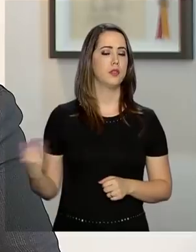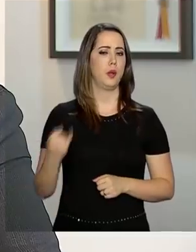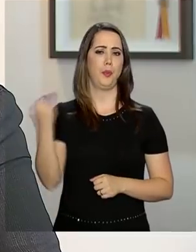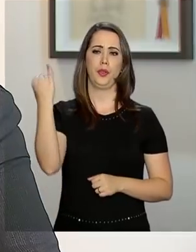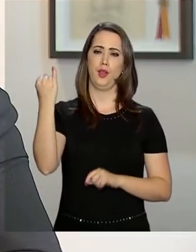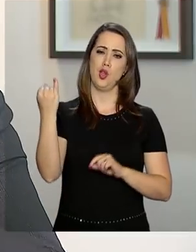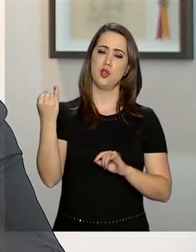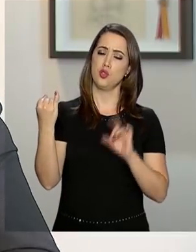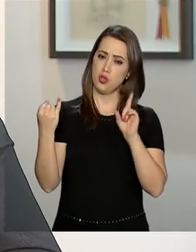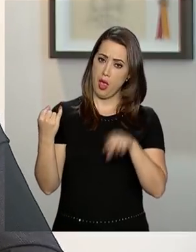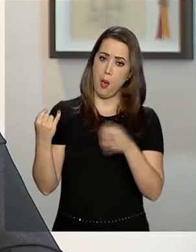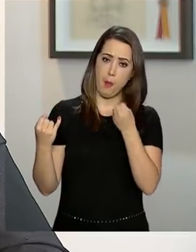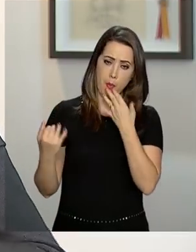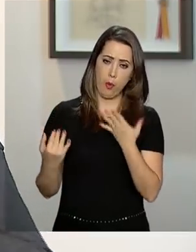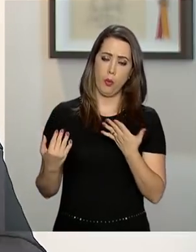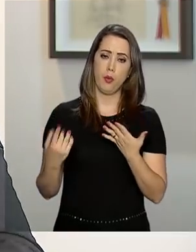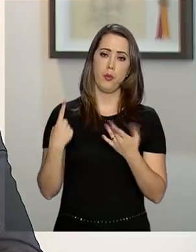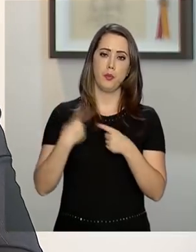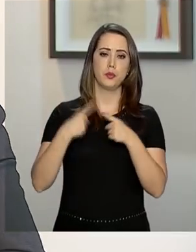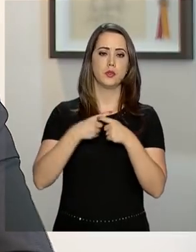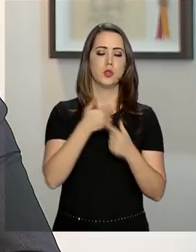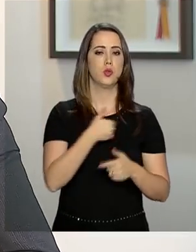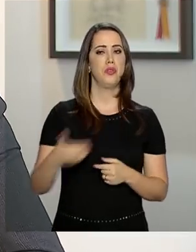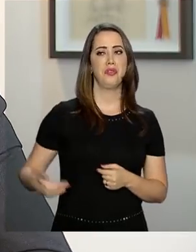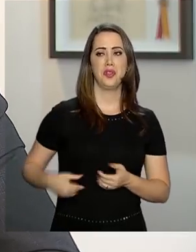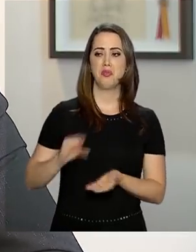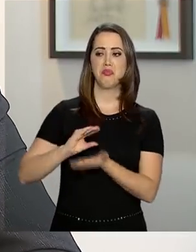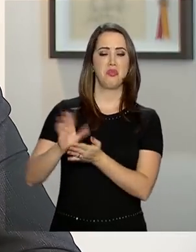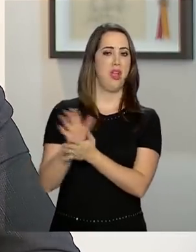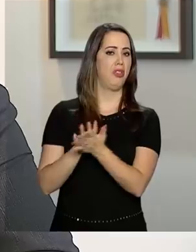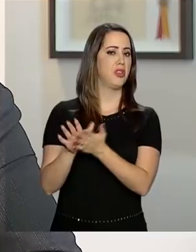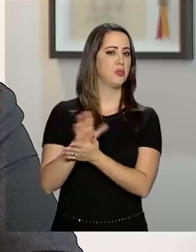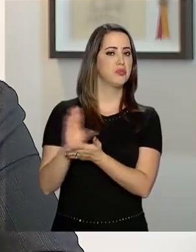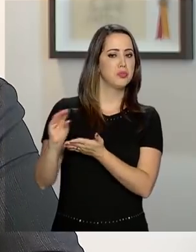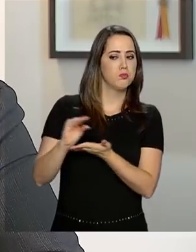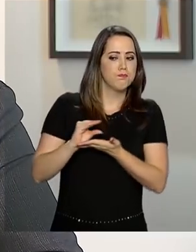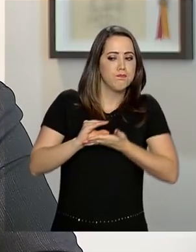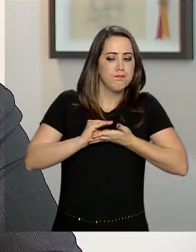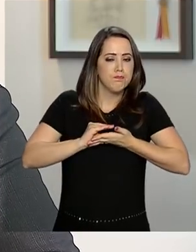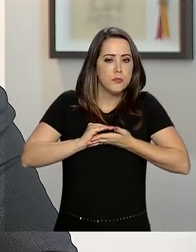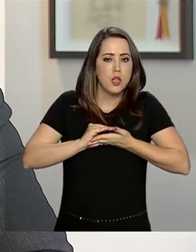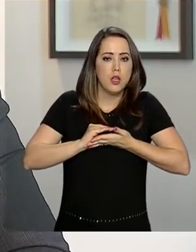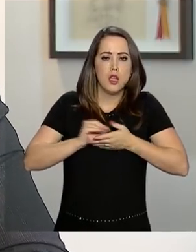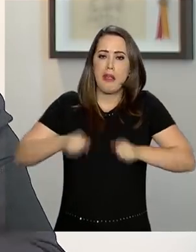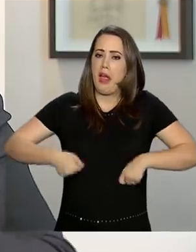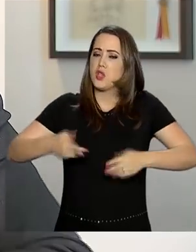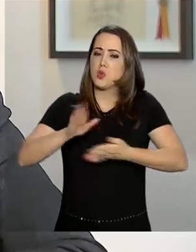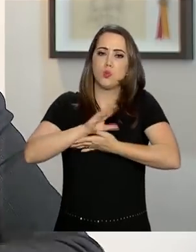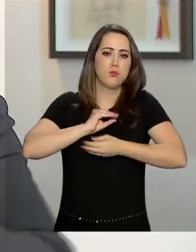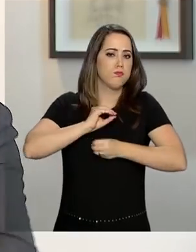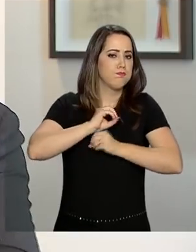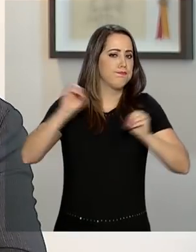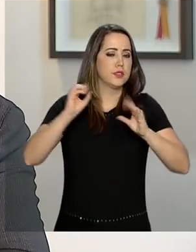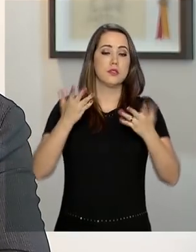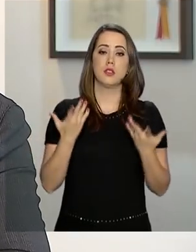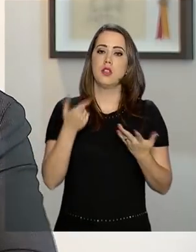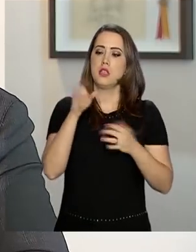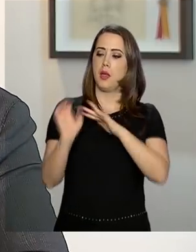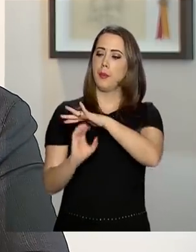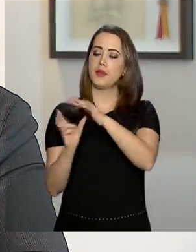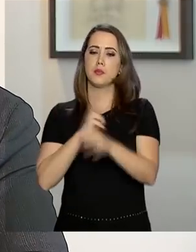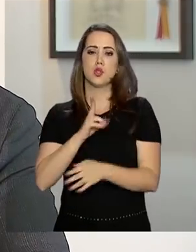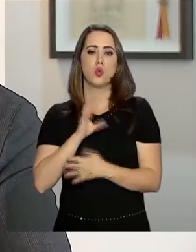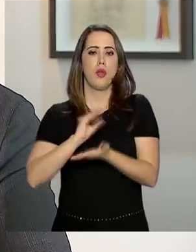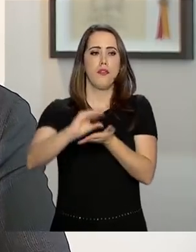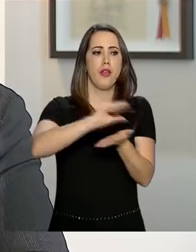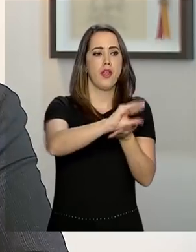muito vantajoso, porque o governo não precisa investir nada, não precisa ter despesas, e a empresa privada vai investir todo o recurso e